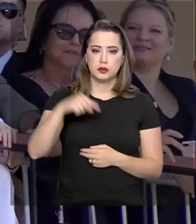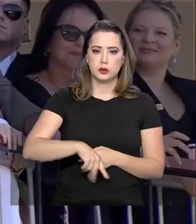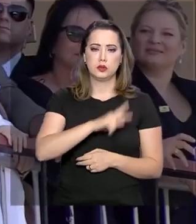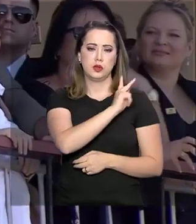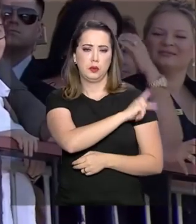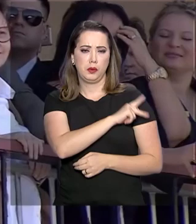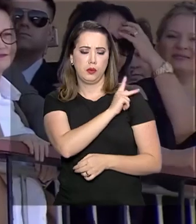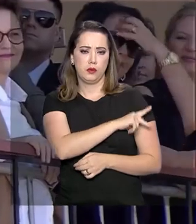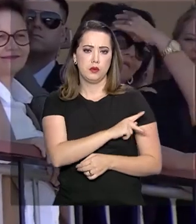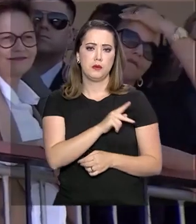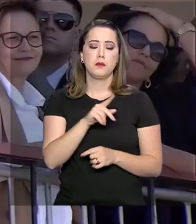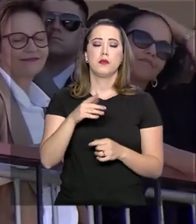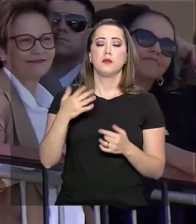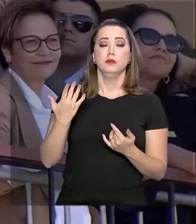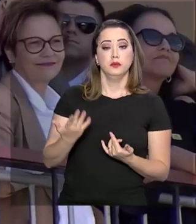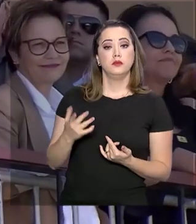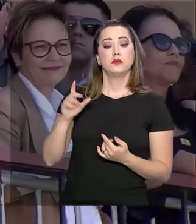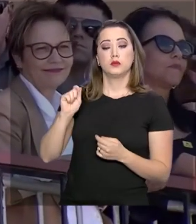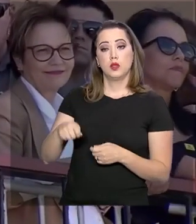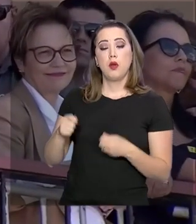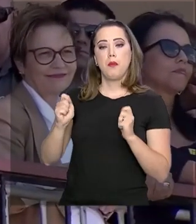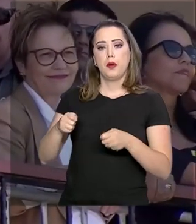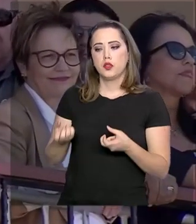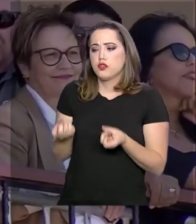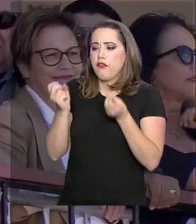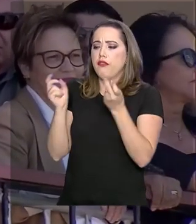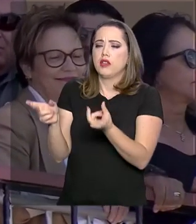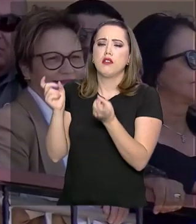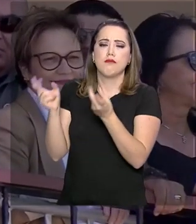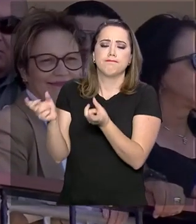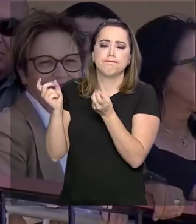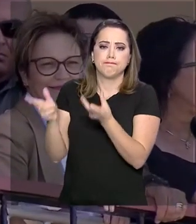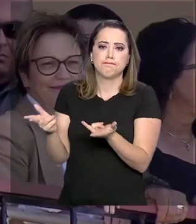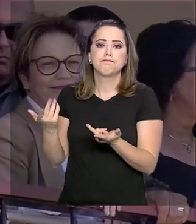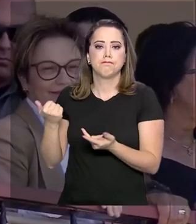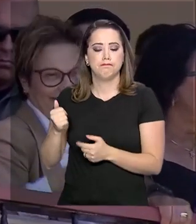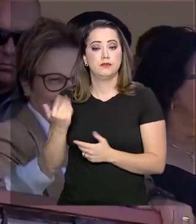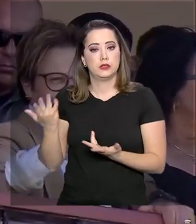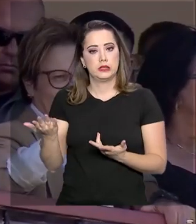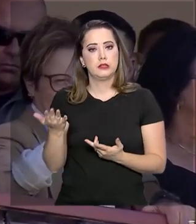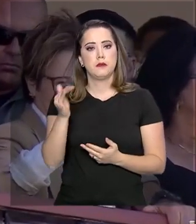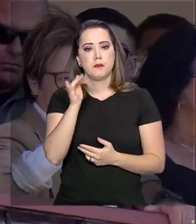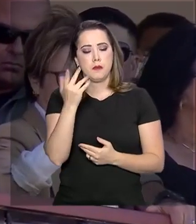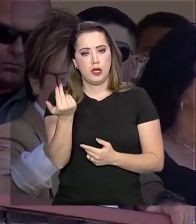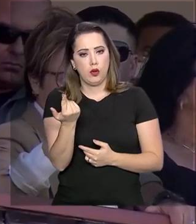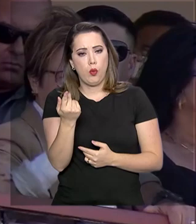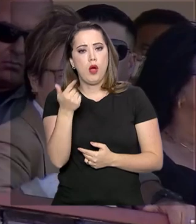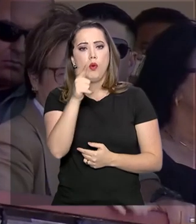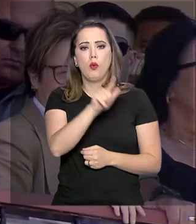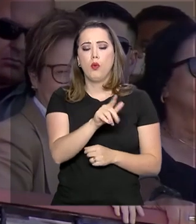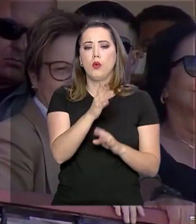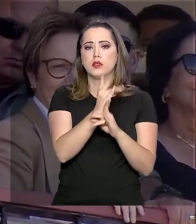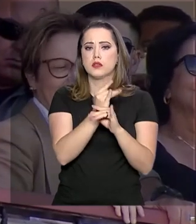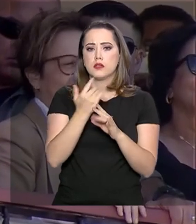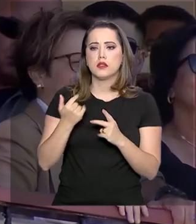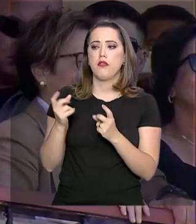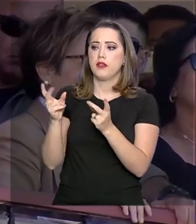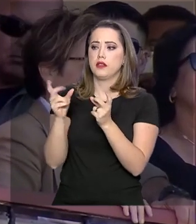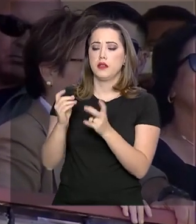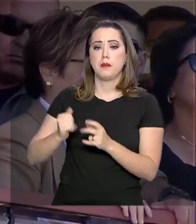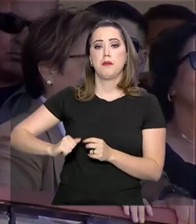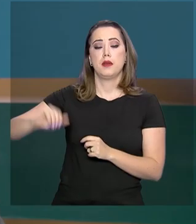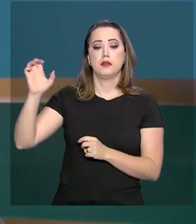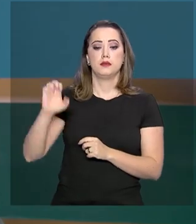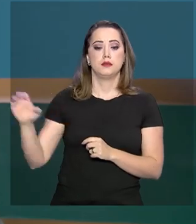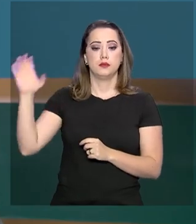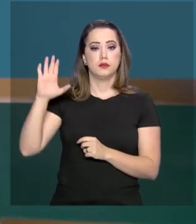Parnaíba, do Piauí, será pungente. Vamos, a exemplo de petrolina, exportar mais ainda para a